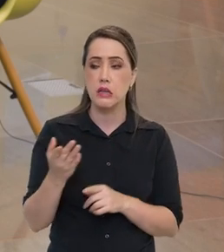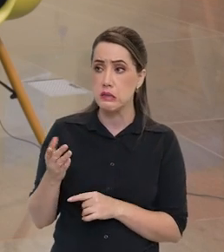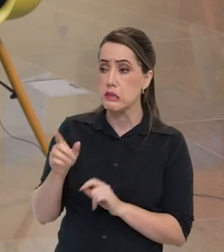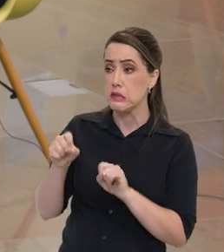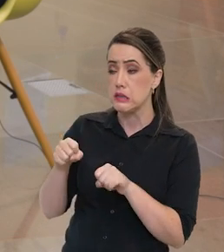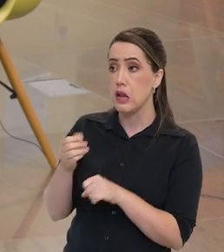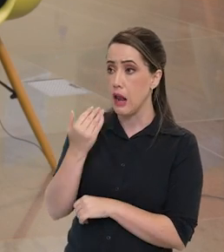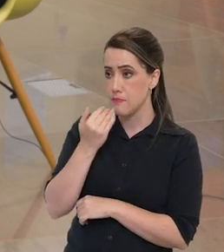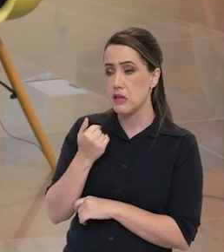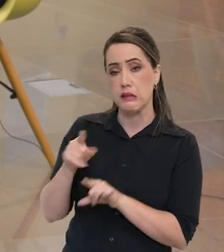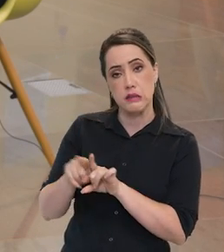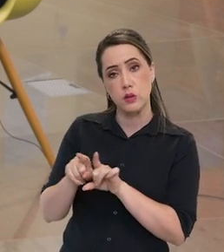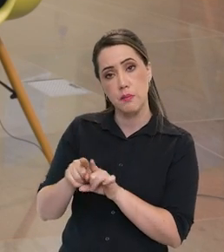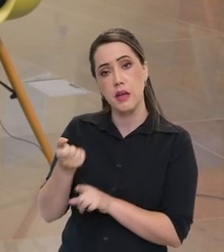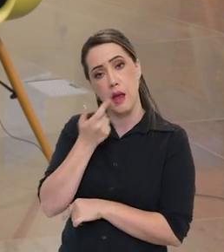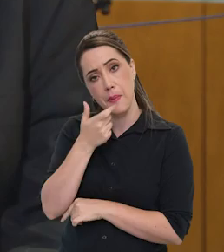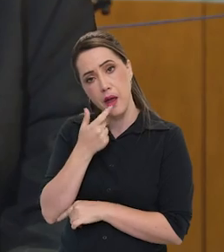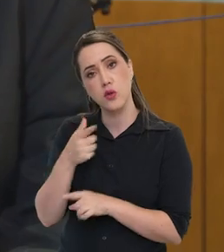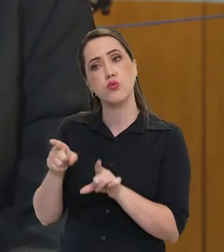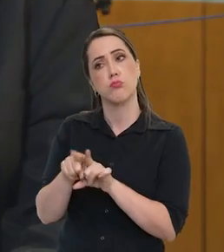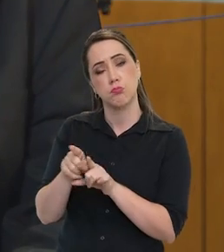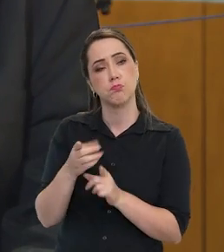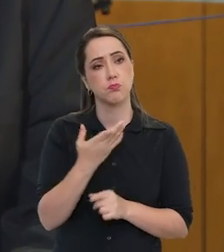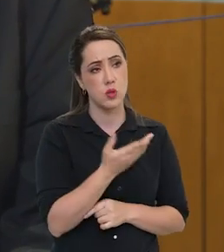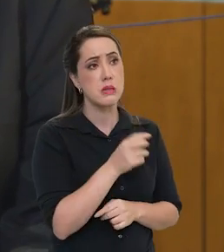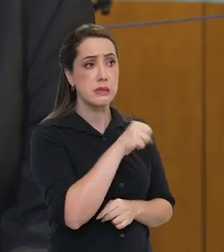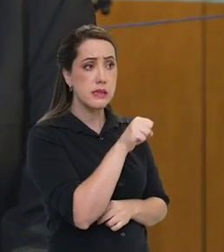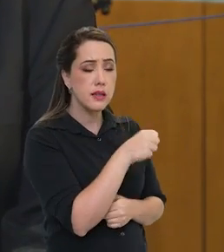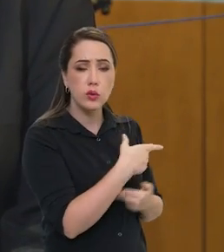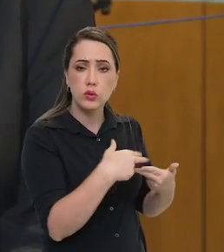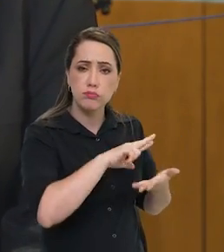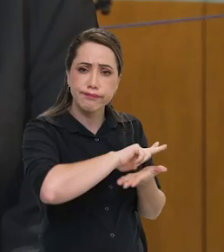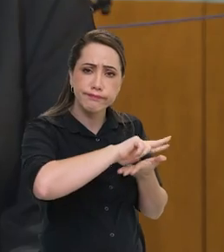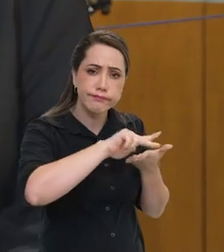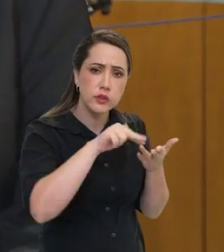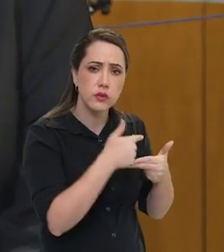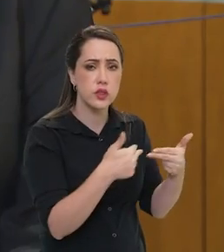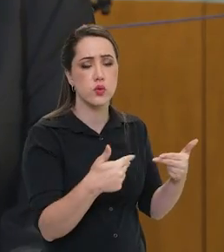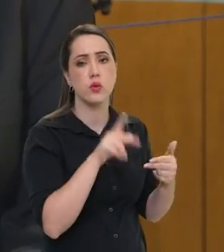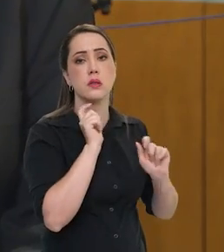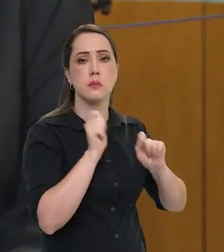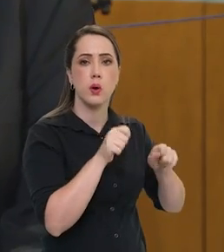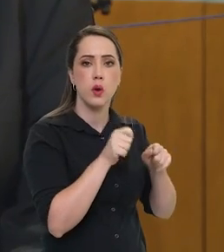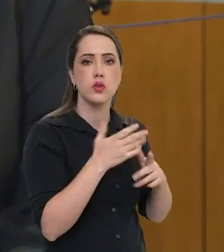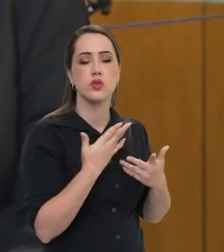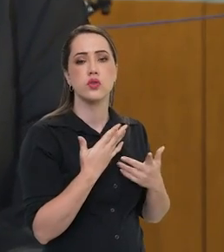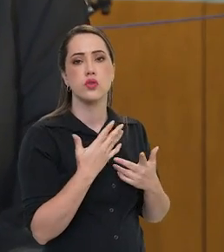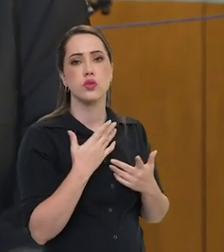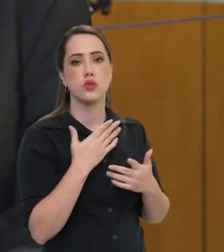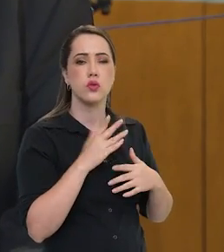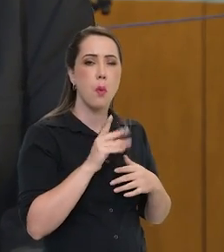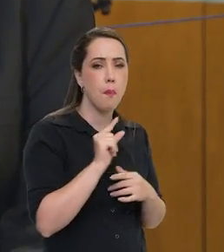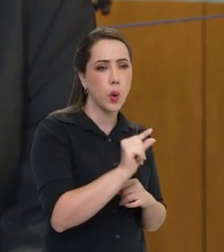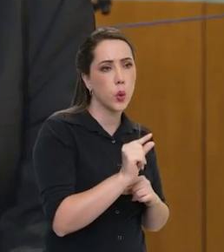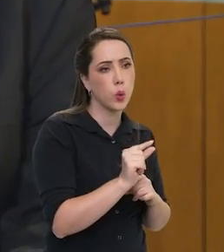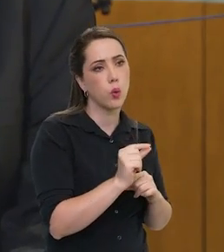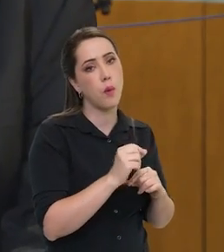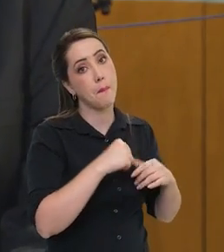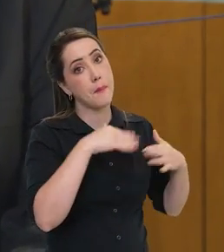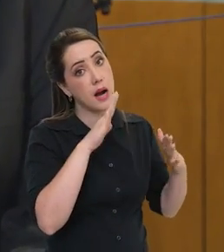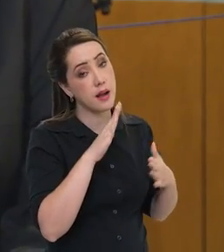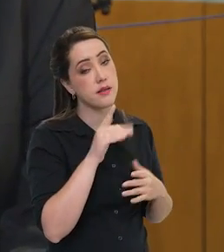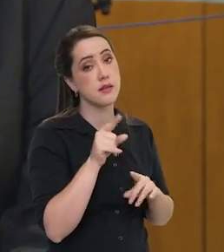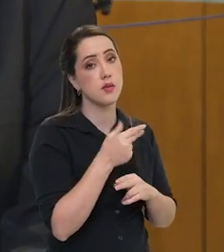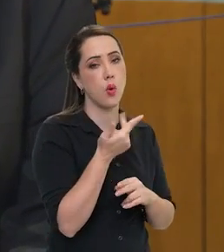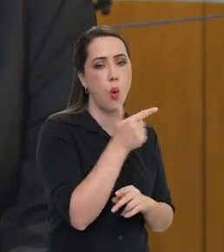remedicamentos... Forma de alimentação, medicamentos, novos materiais. Todas essas coisas refletem, um pouco mais ou um